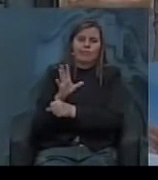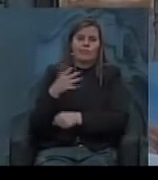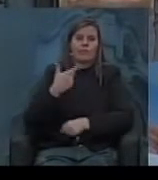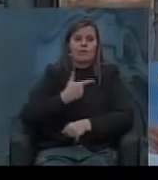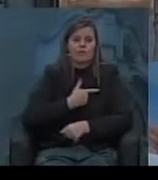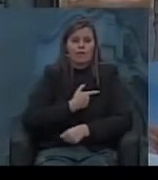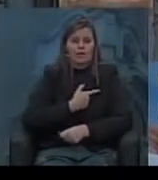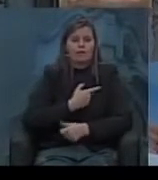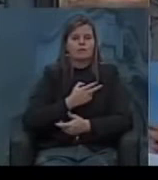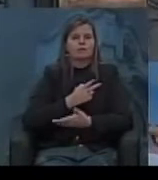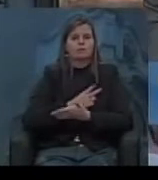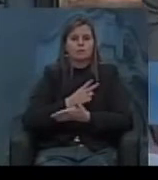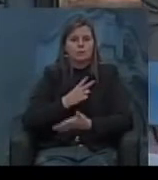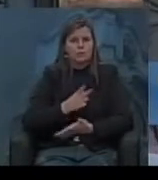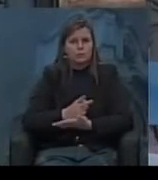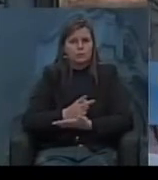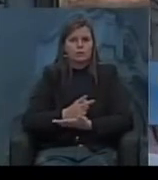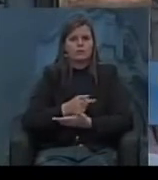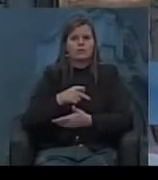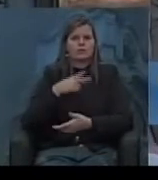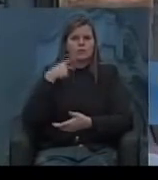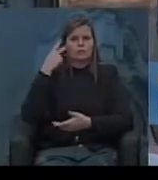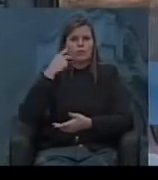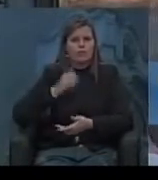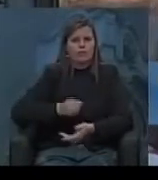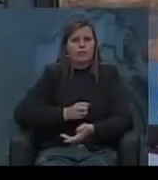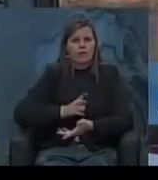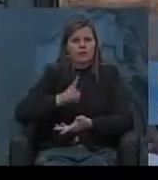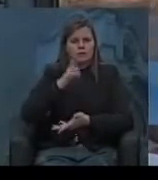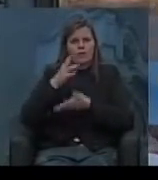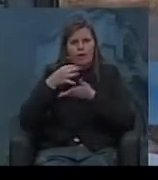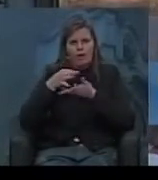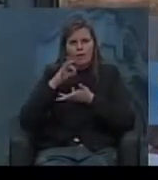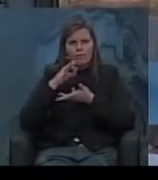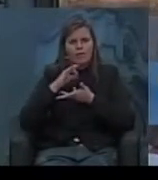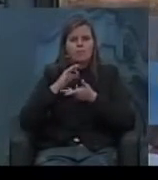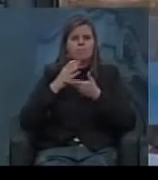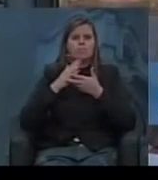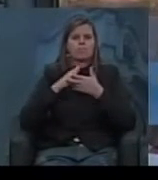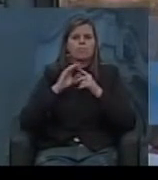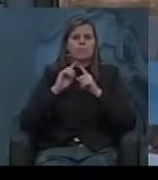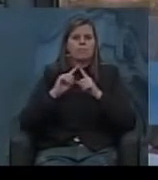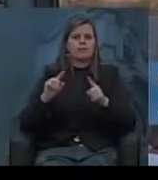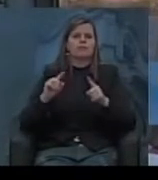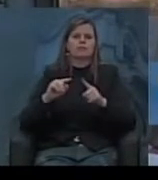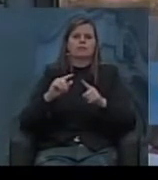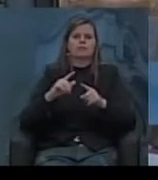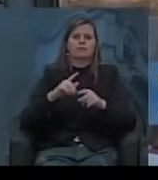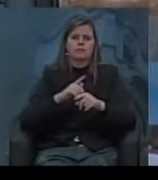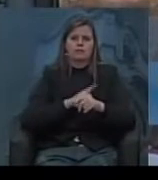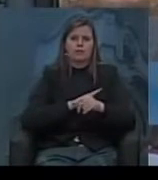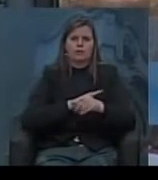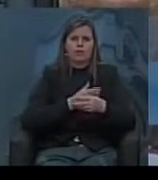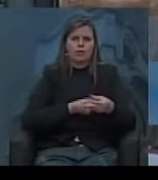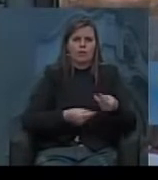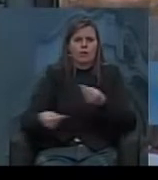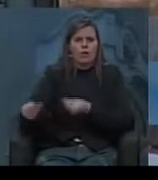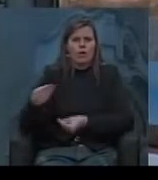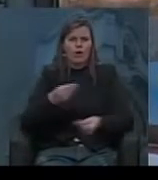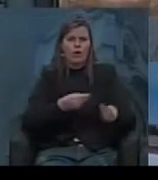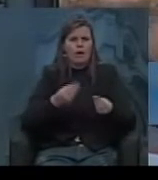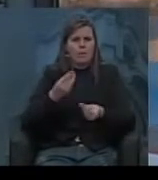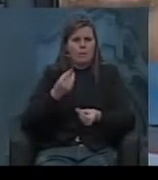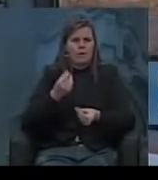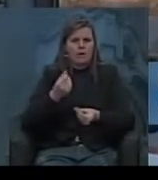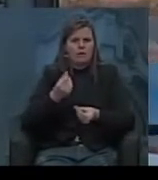continuar essa política de valorização do café mas agora com a questão de emissão de moeda etc então